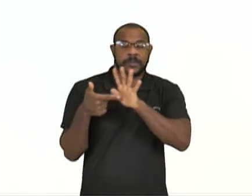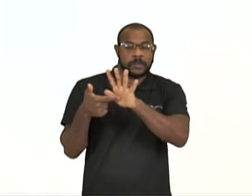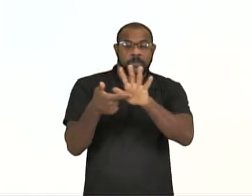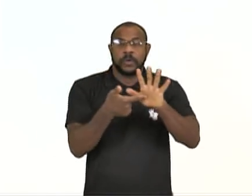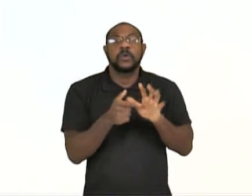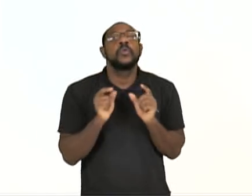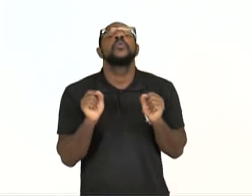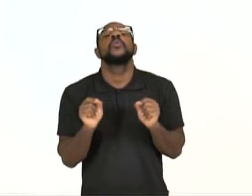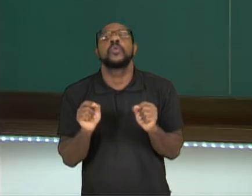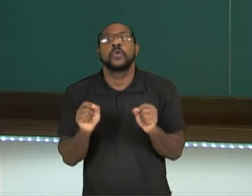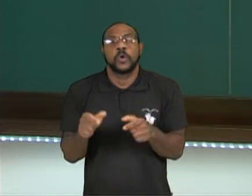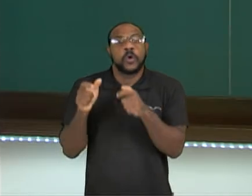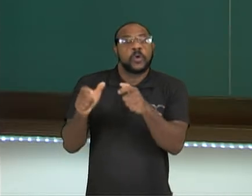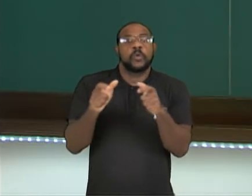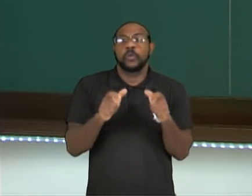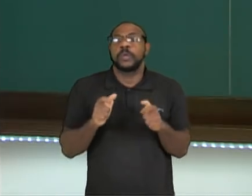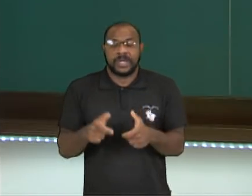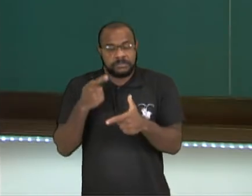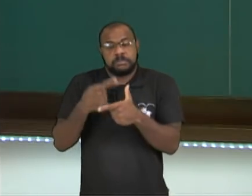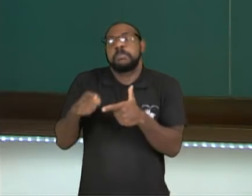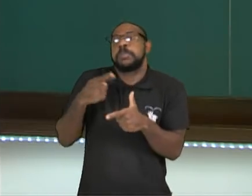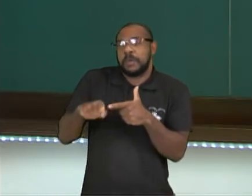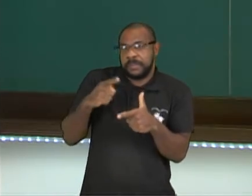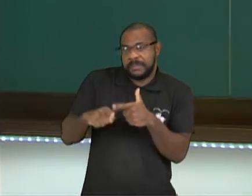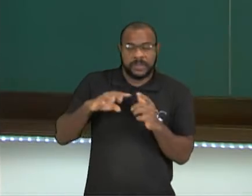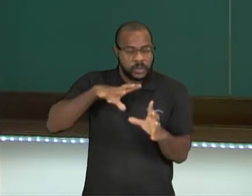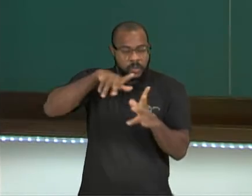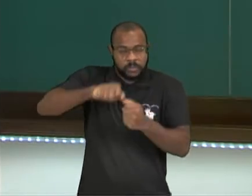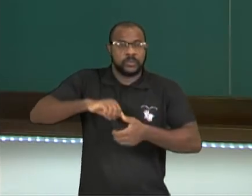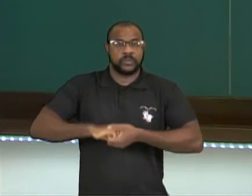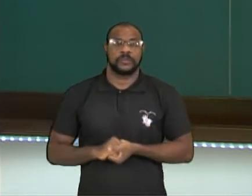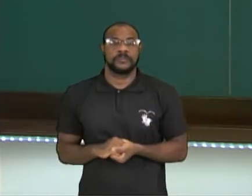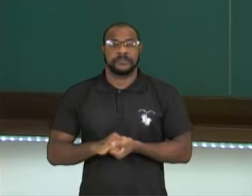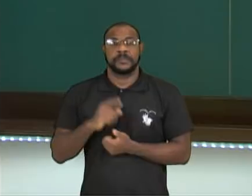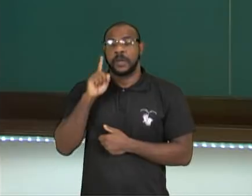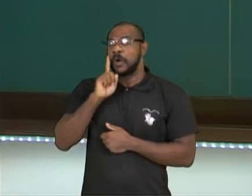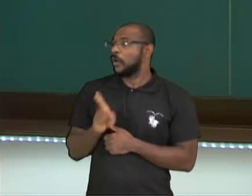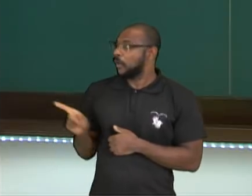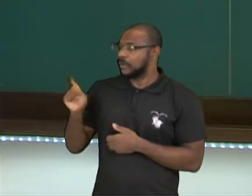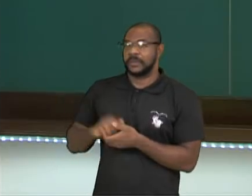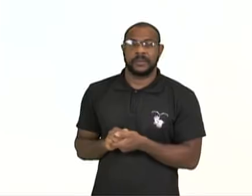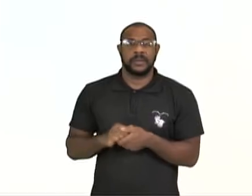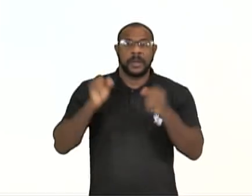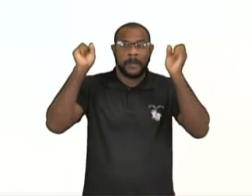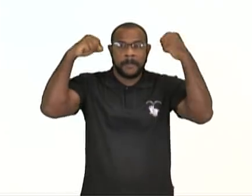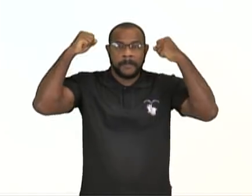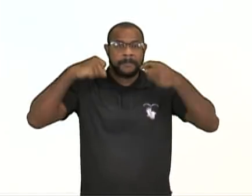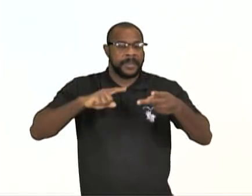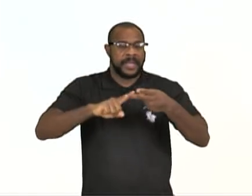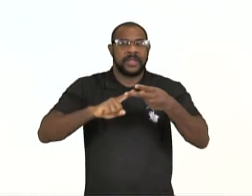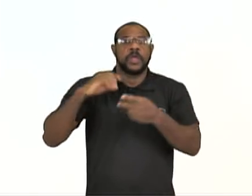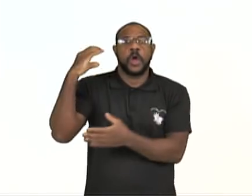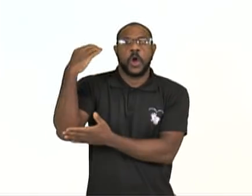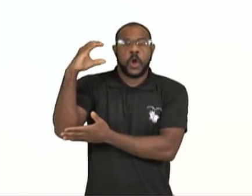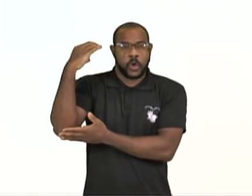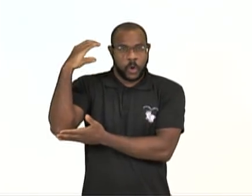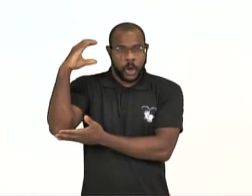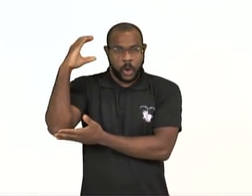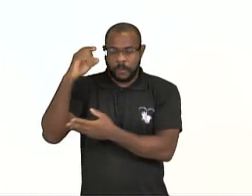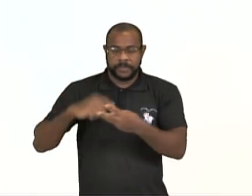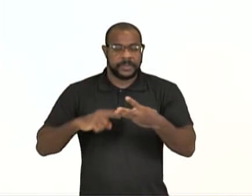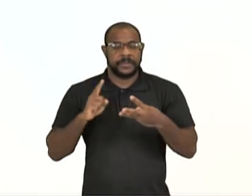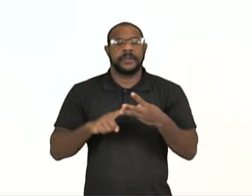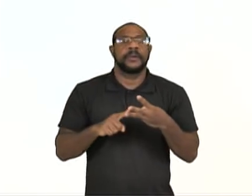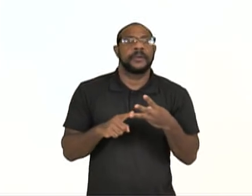representando as áreas de tensão no mundo. Tá? Então, observa aqui. México, Colômbia, que a gente vai estudar mais de